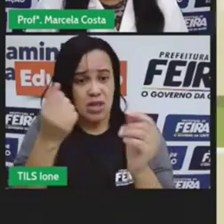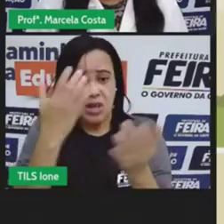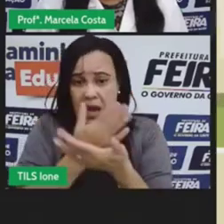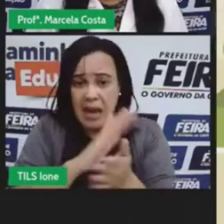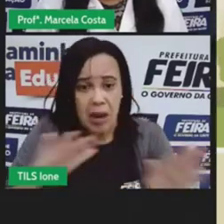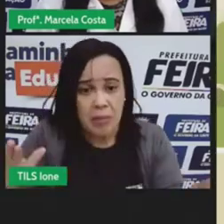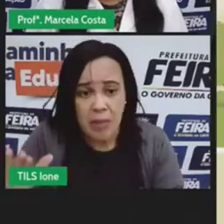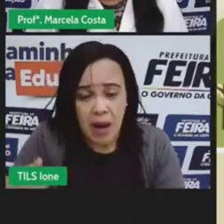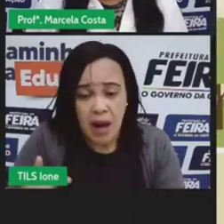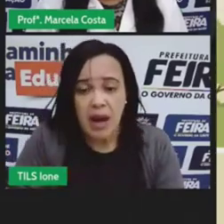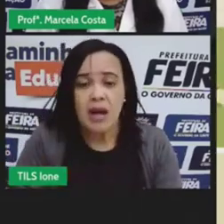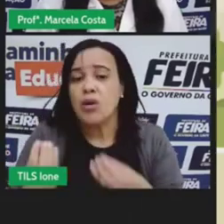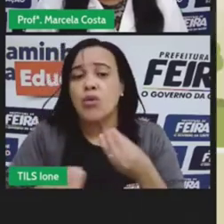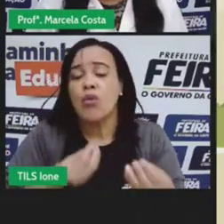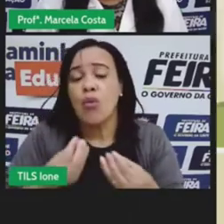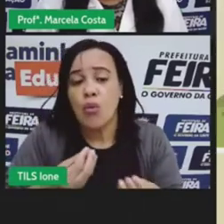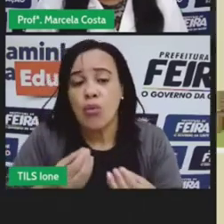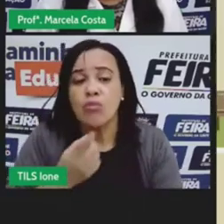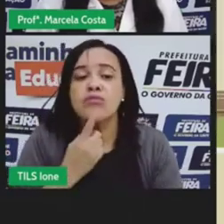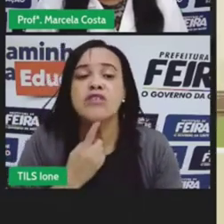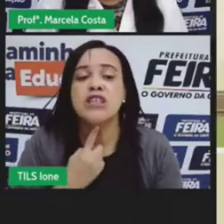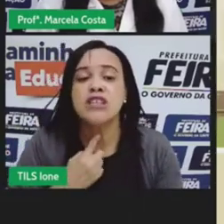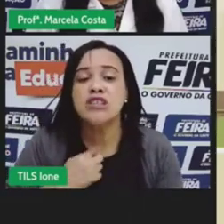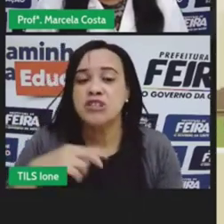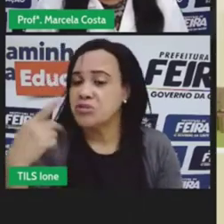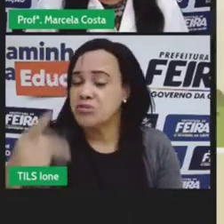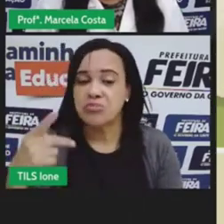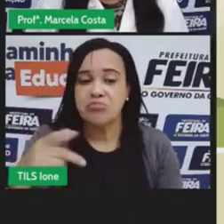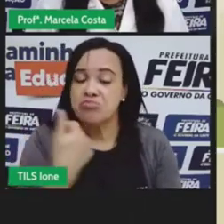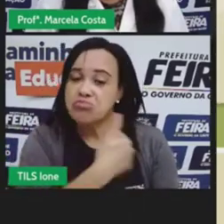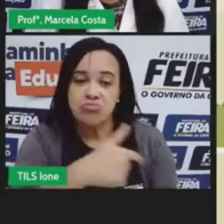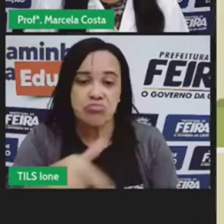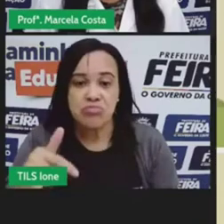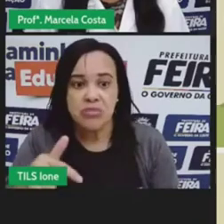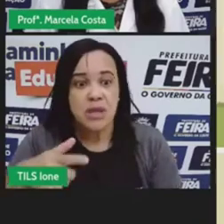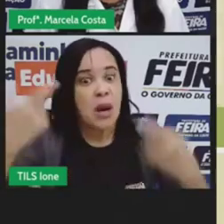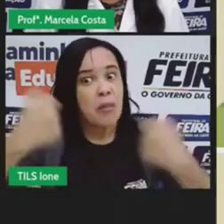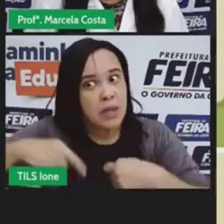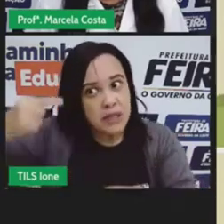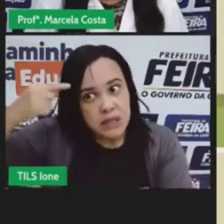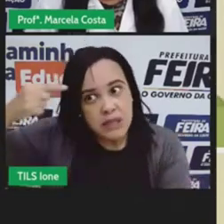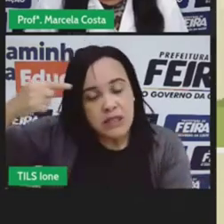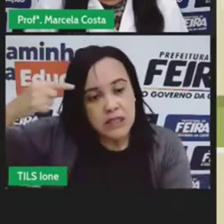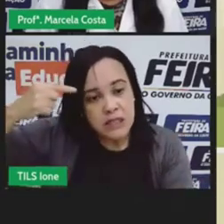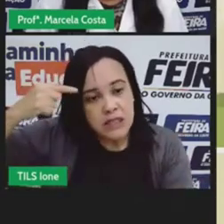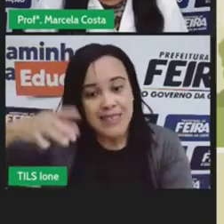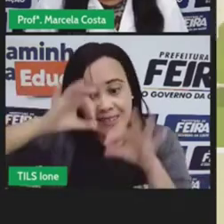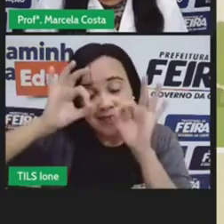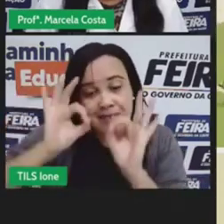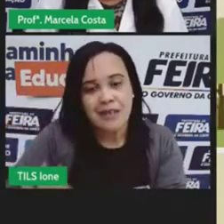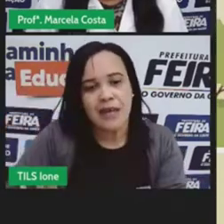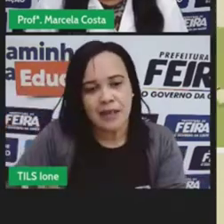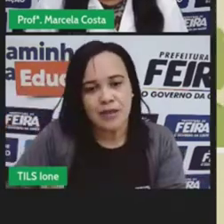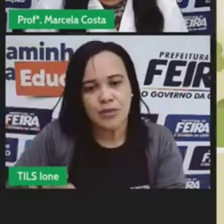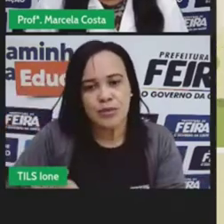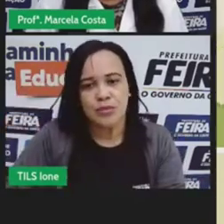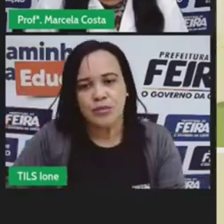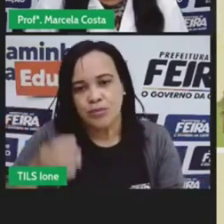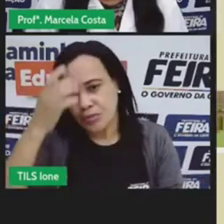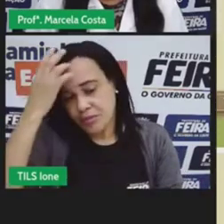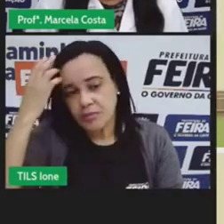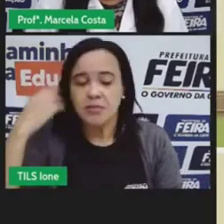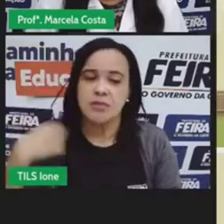vontades, você precisa usar a cabeça direitinho e não pedir tudo o que vê pela frente, lembra? Precisa ver se é uma